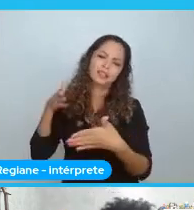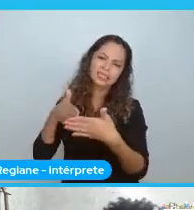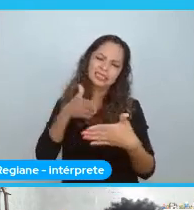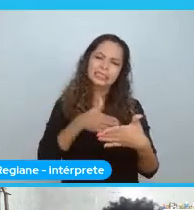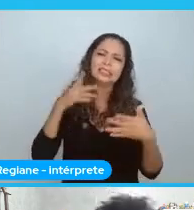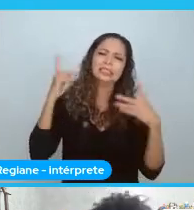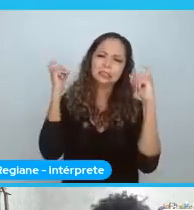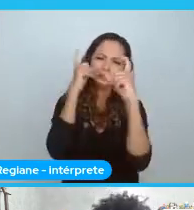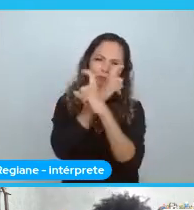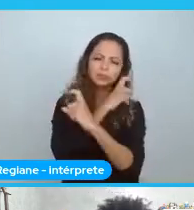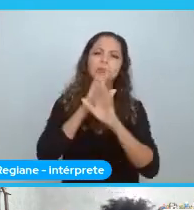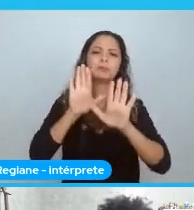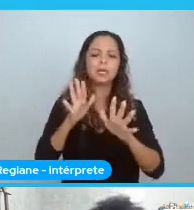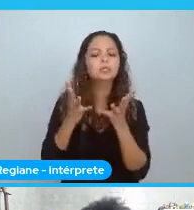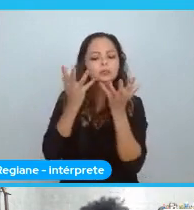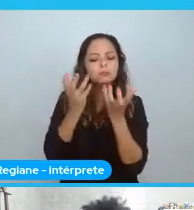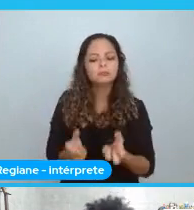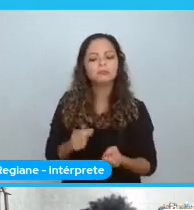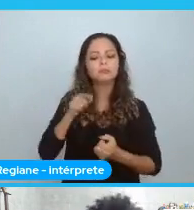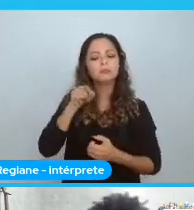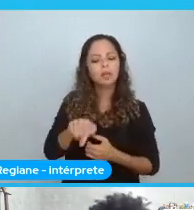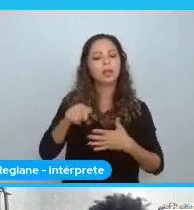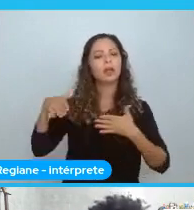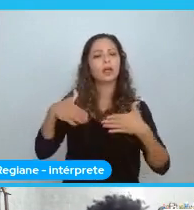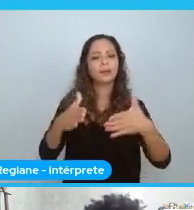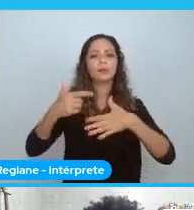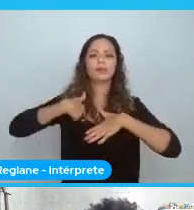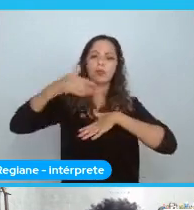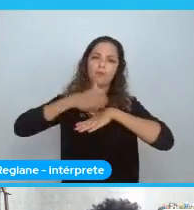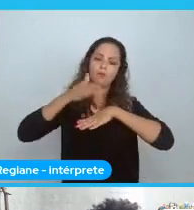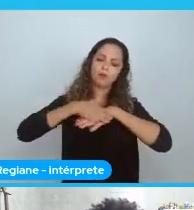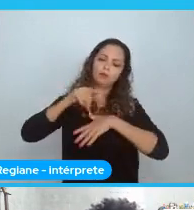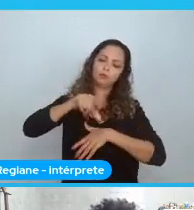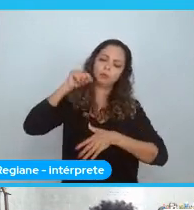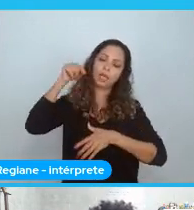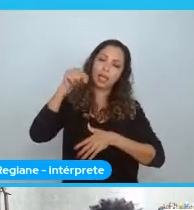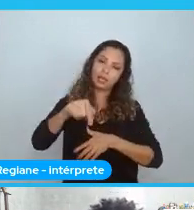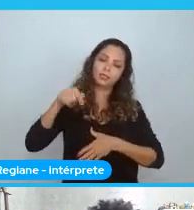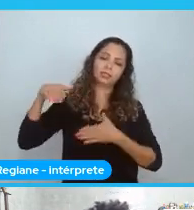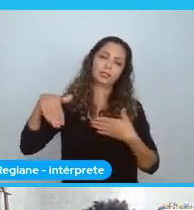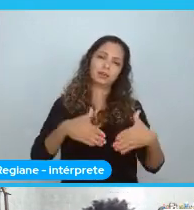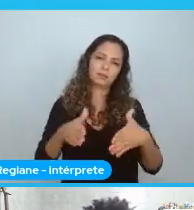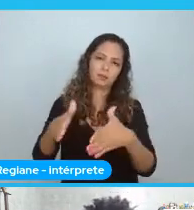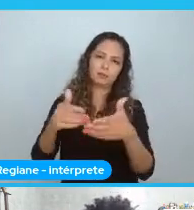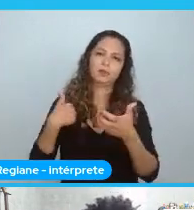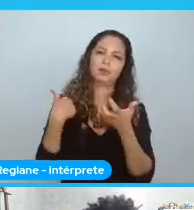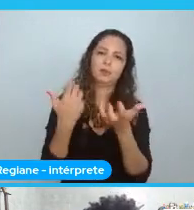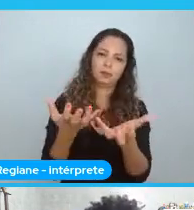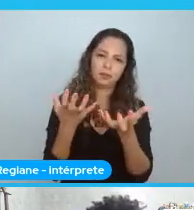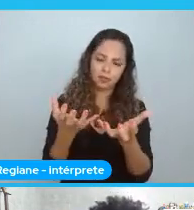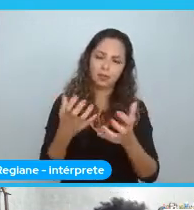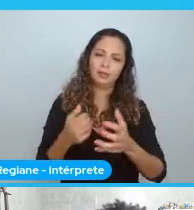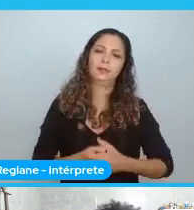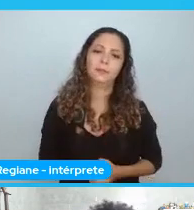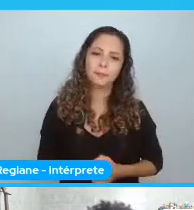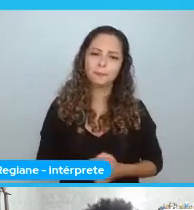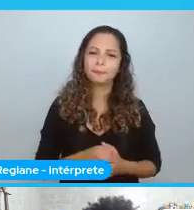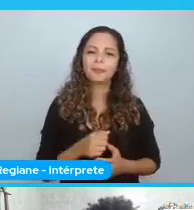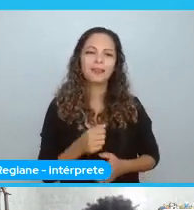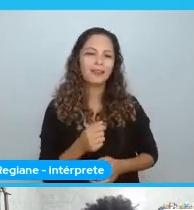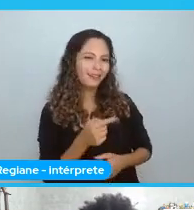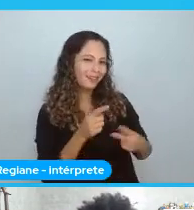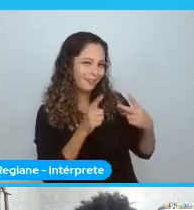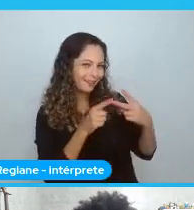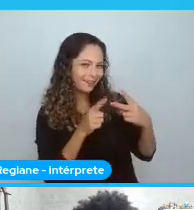Fazendo sua afirmação. De que é essa história. Esse caminho. Que eu quero escrever. E aí. Quando eu digo. Que não é apenas afirmação. É porque isso.